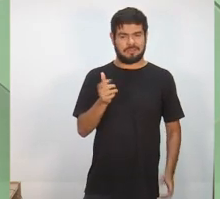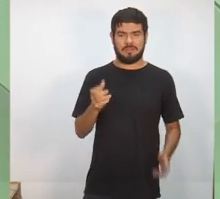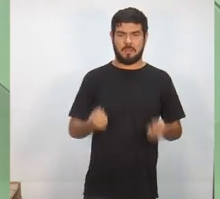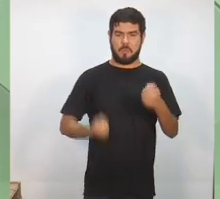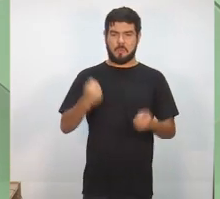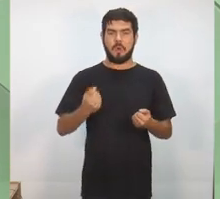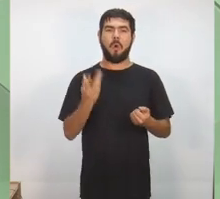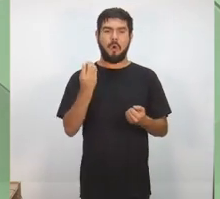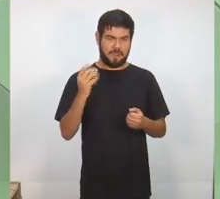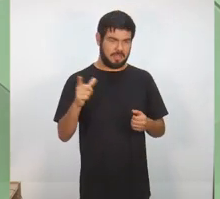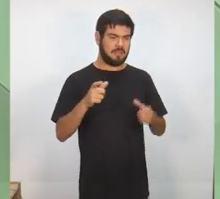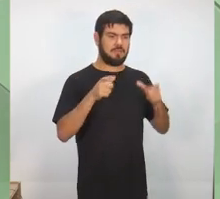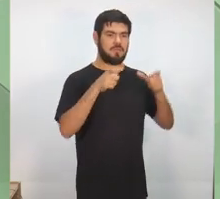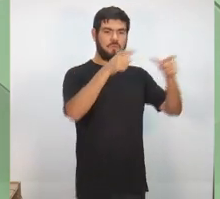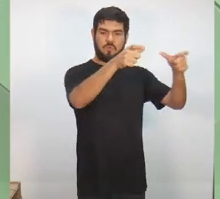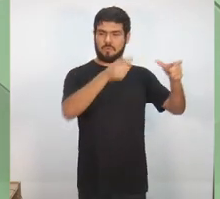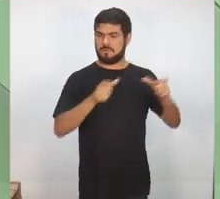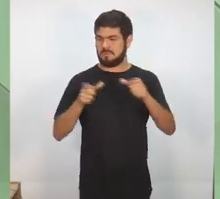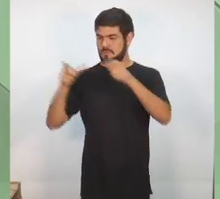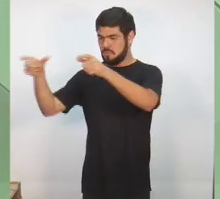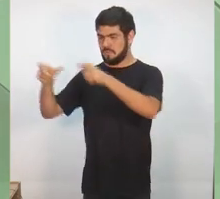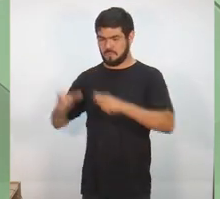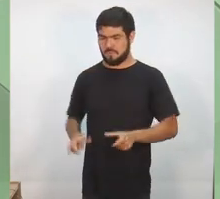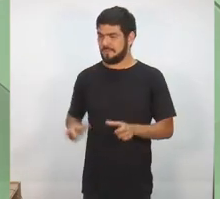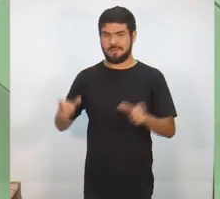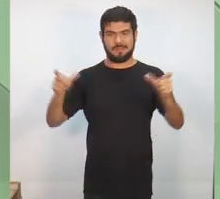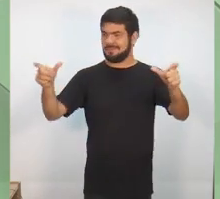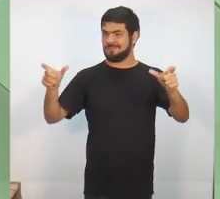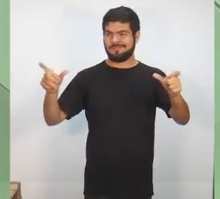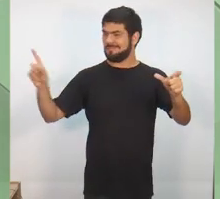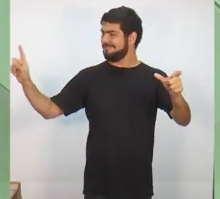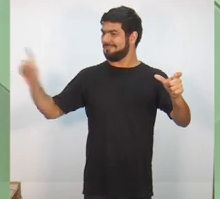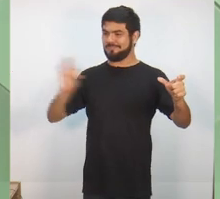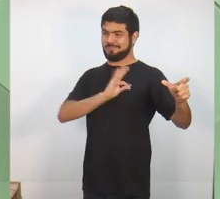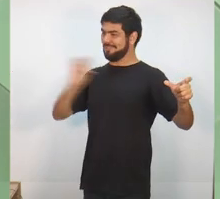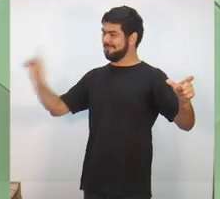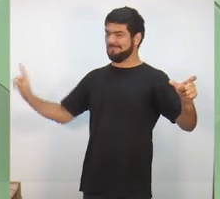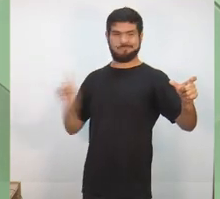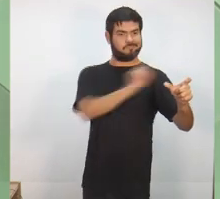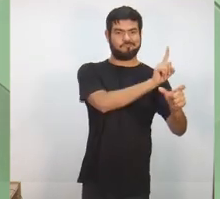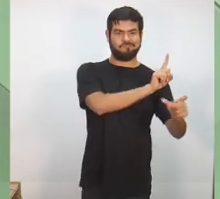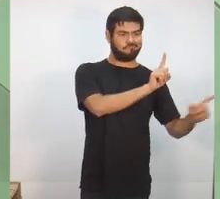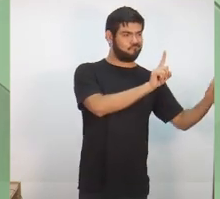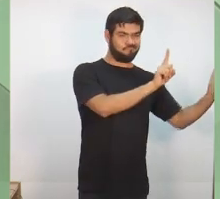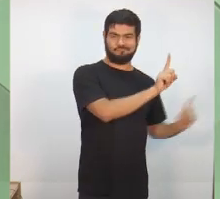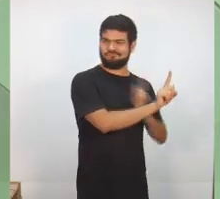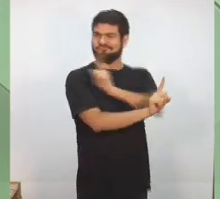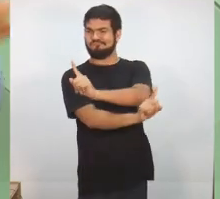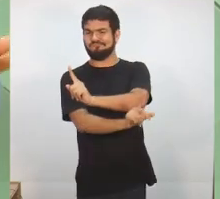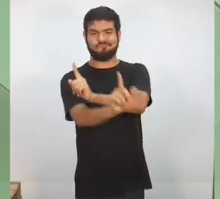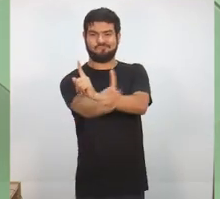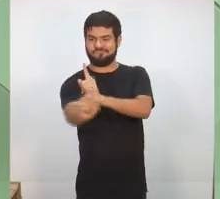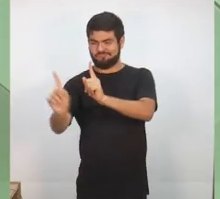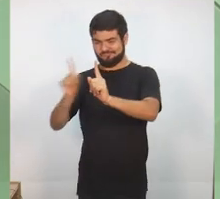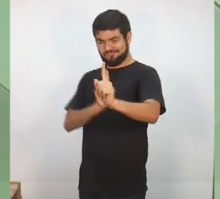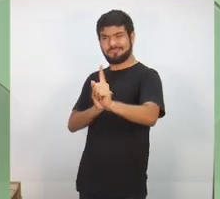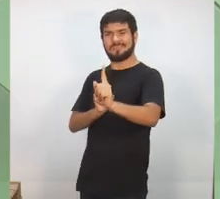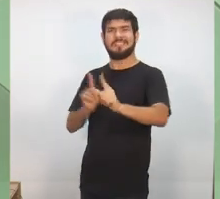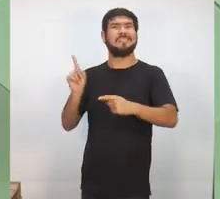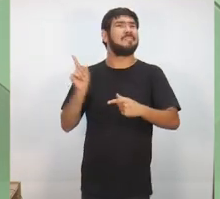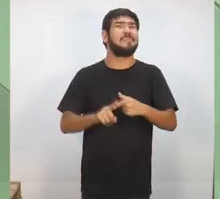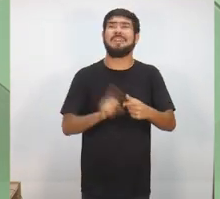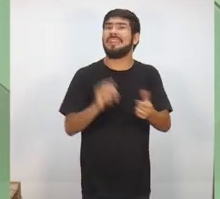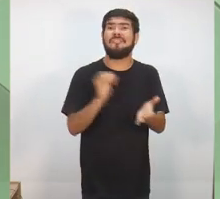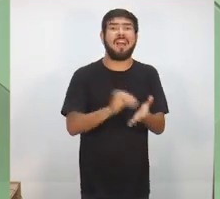implantar na 4ª zona, tinha que estar tirando policiais e desguarnecendo outras áreas. E quando começou a ir para o interior,